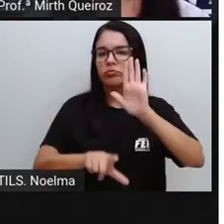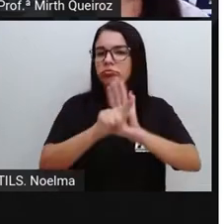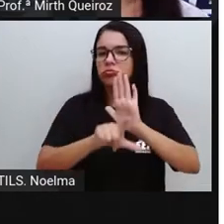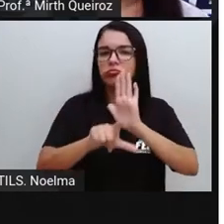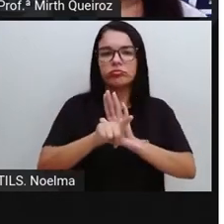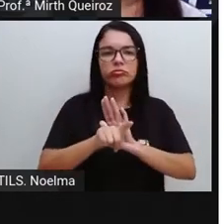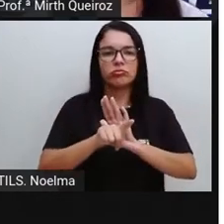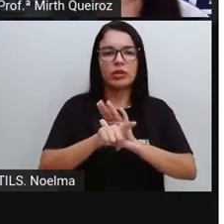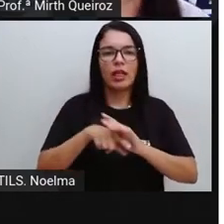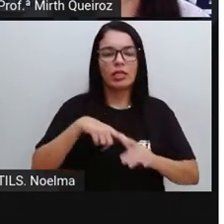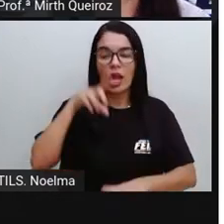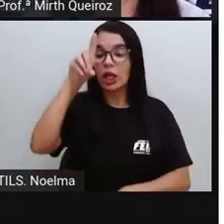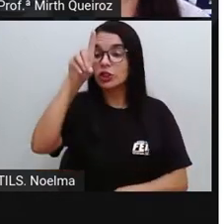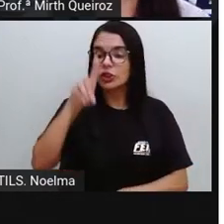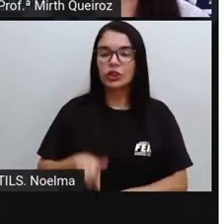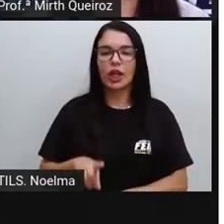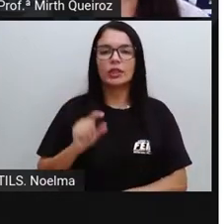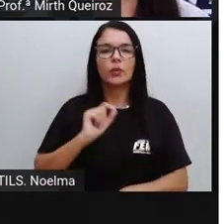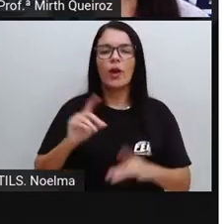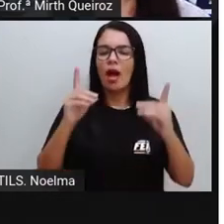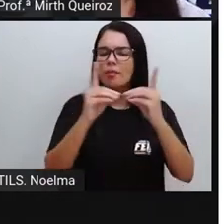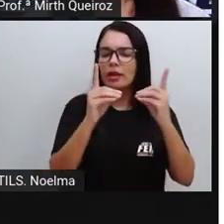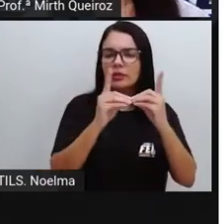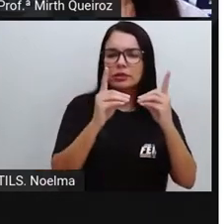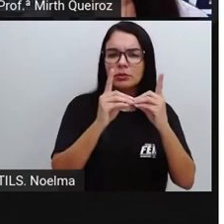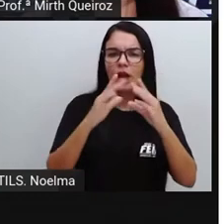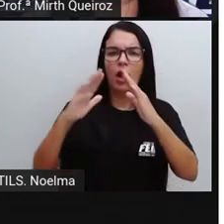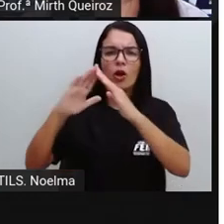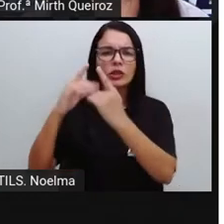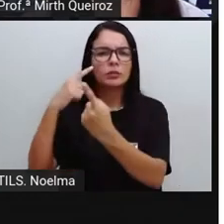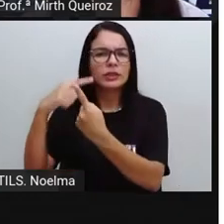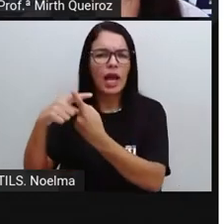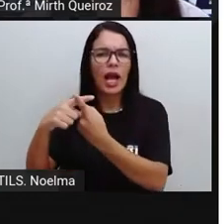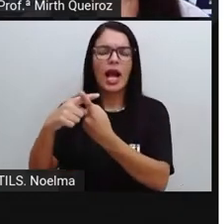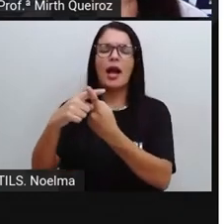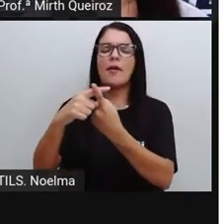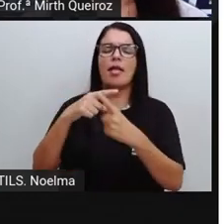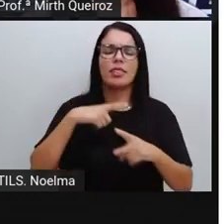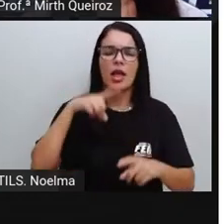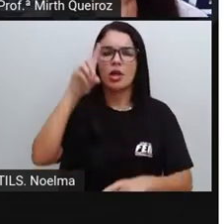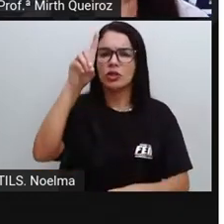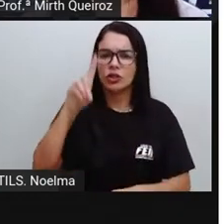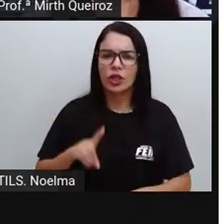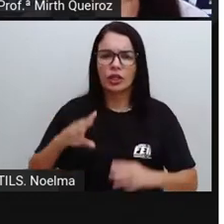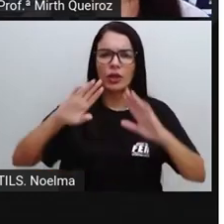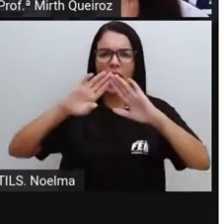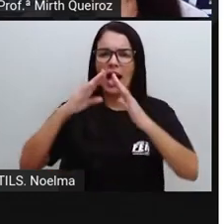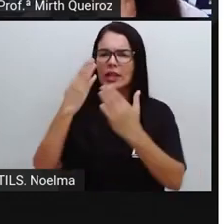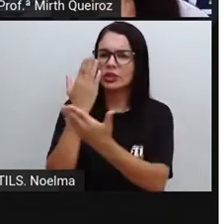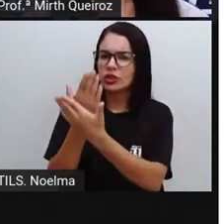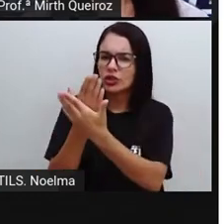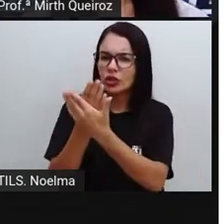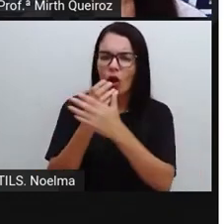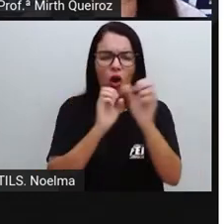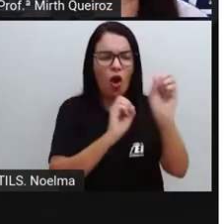Nós temos direito Ao atendimento hospitalar Nós temos direito aí Ao atendimento Nas nossas escolas De